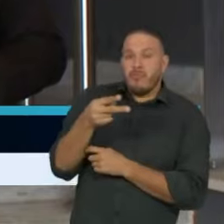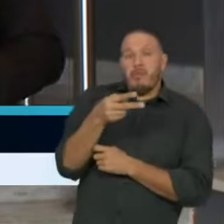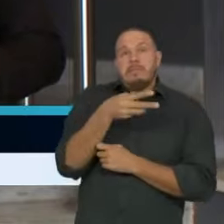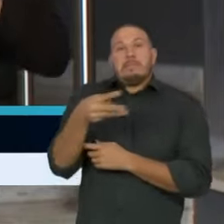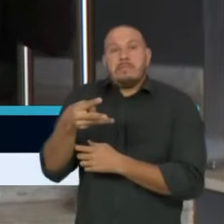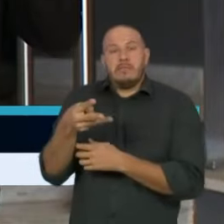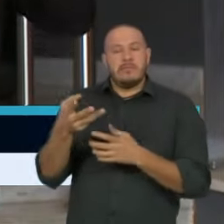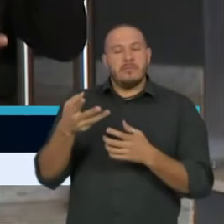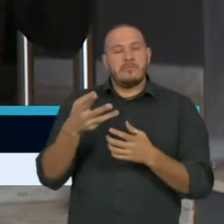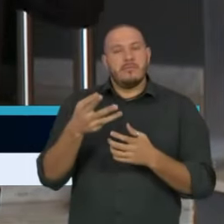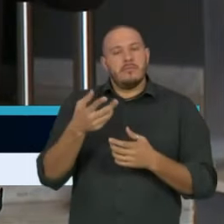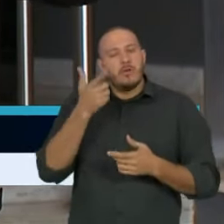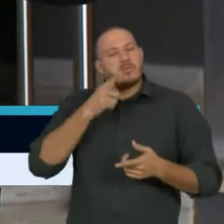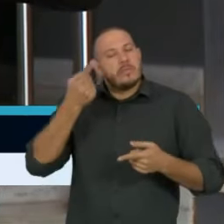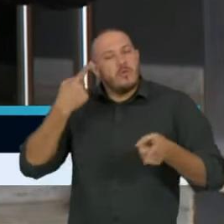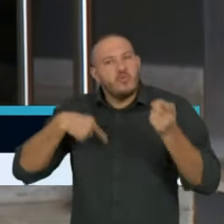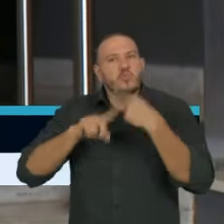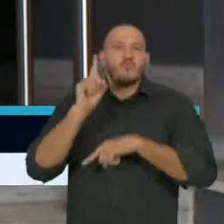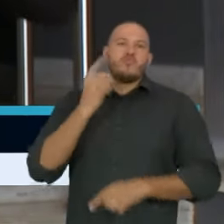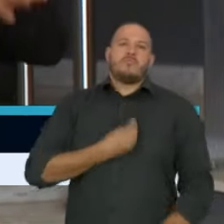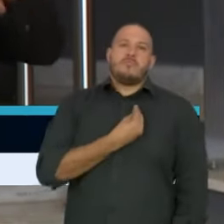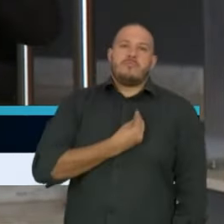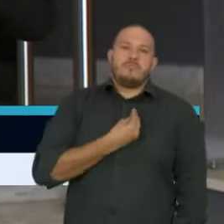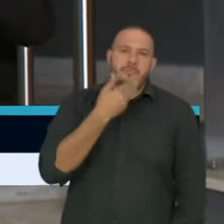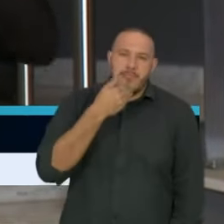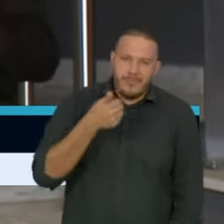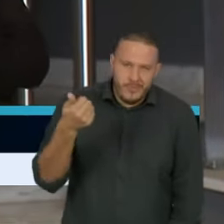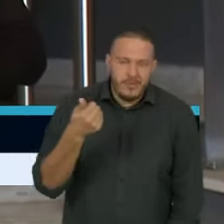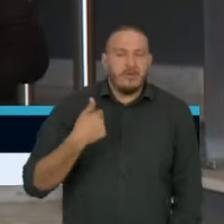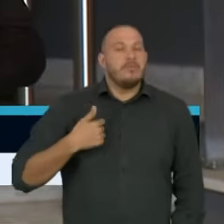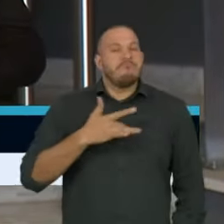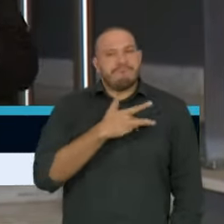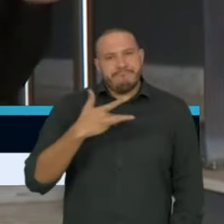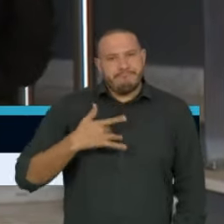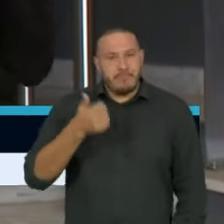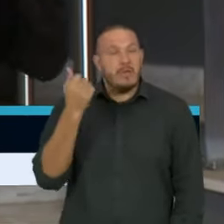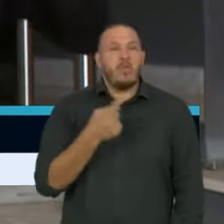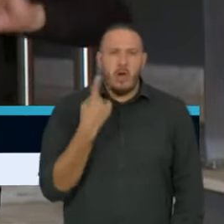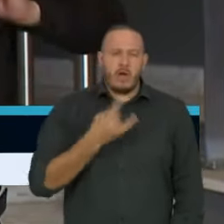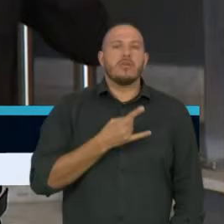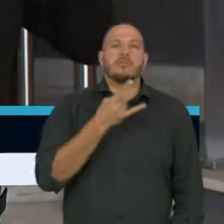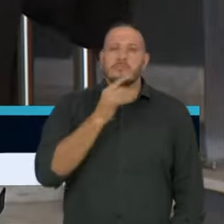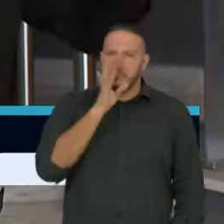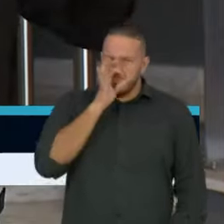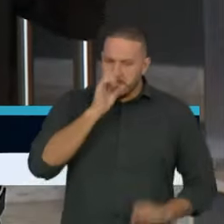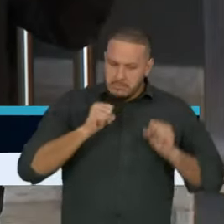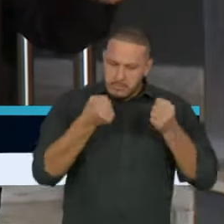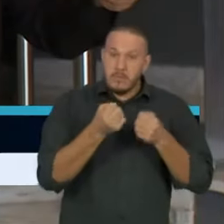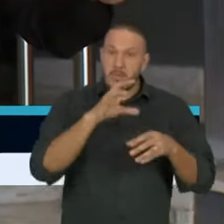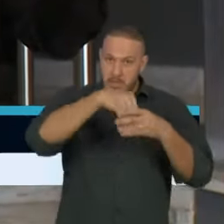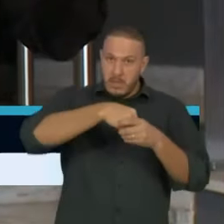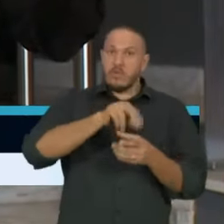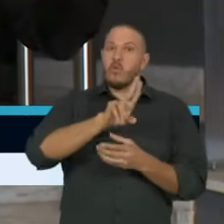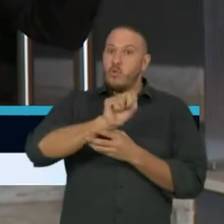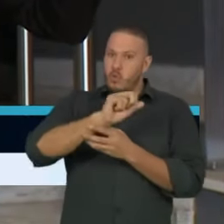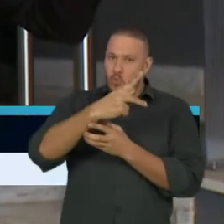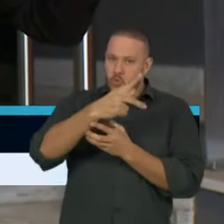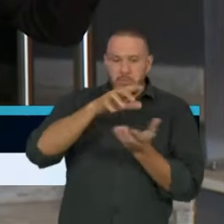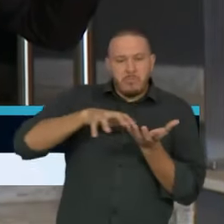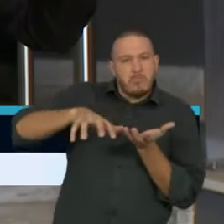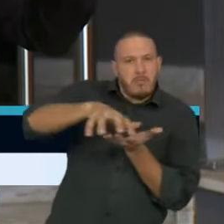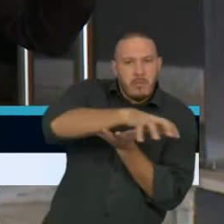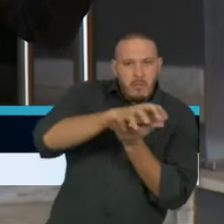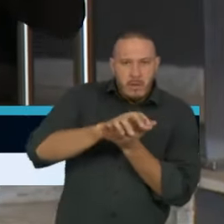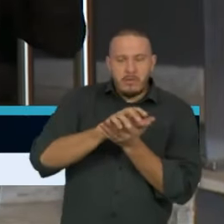eles começarem a se recuperar. Nós também começamos uma série de esforços dentro da Faculdade de Medicina da USP e do Complexo HC